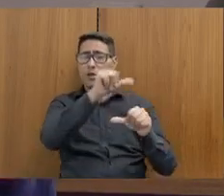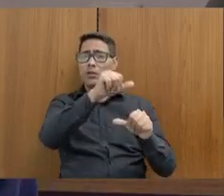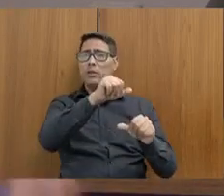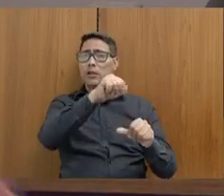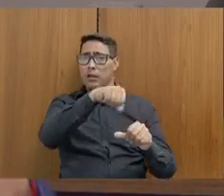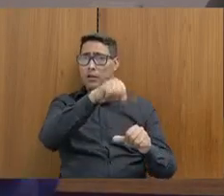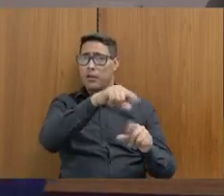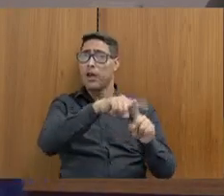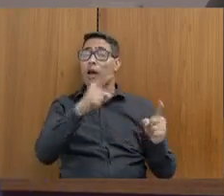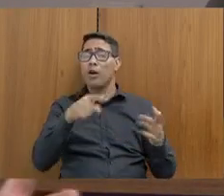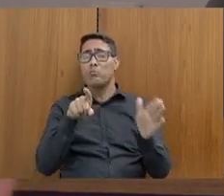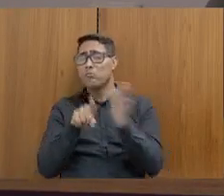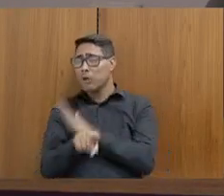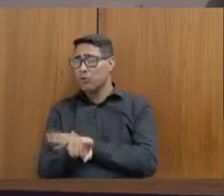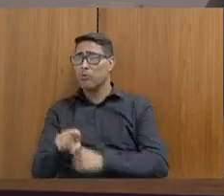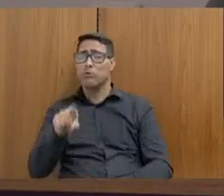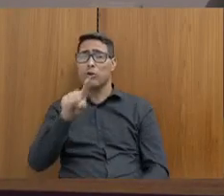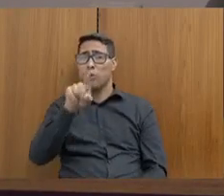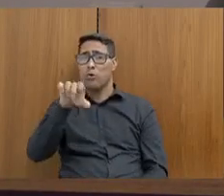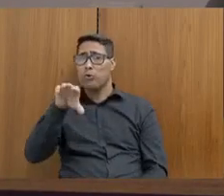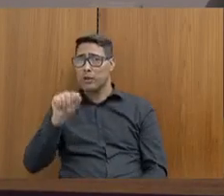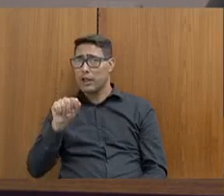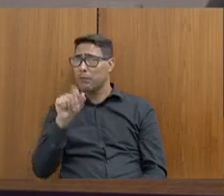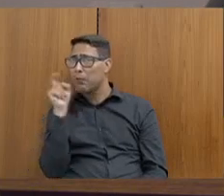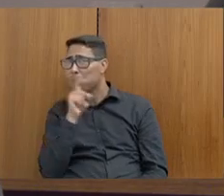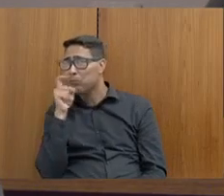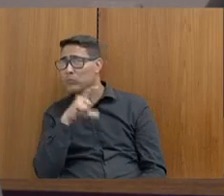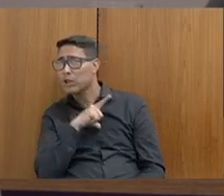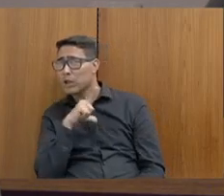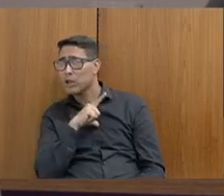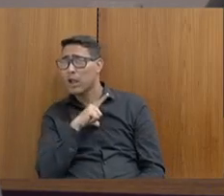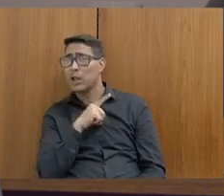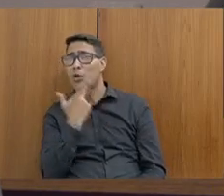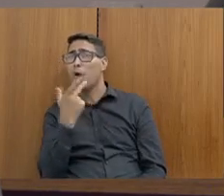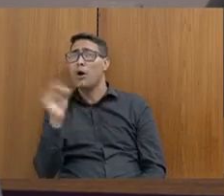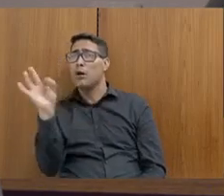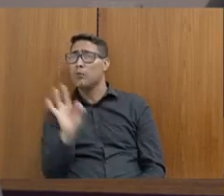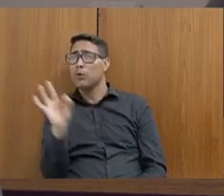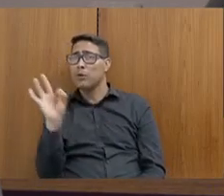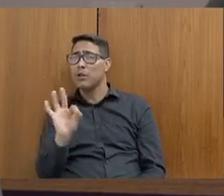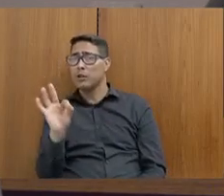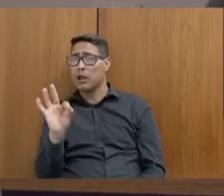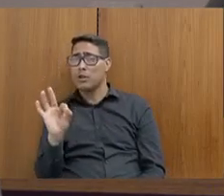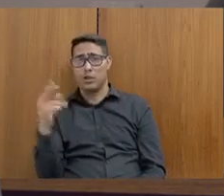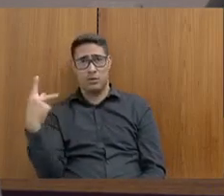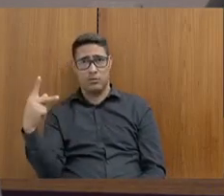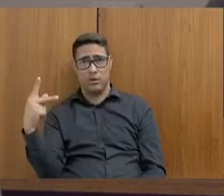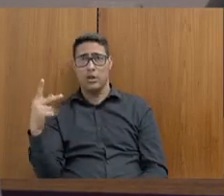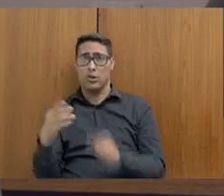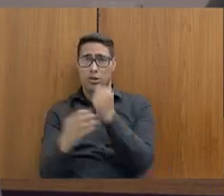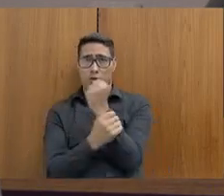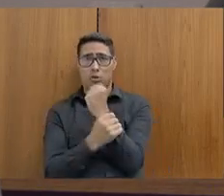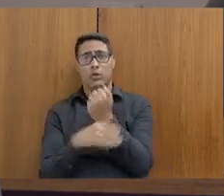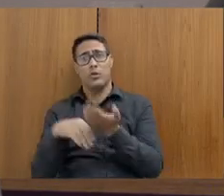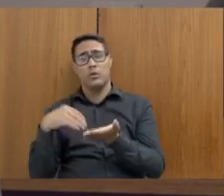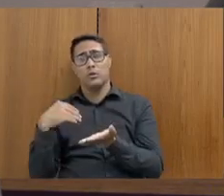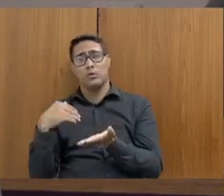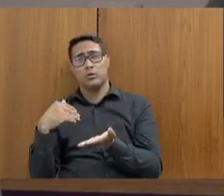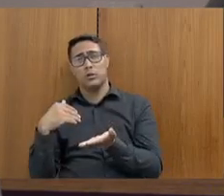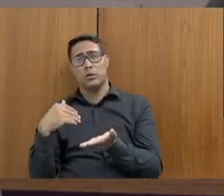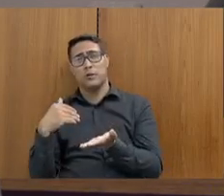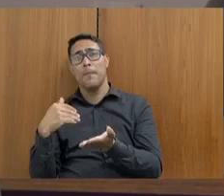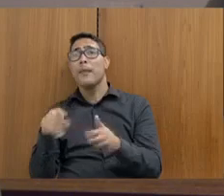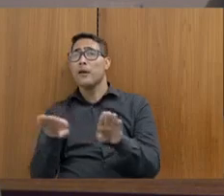reais de reajuste dos servidores da segurança pública? A segunda pergunta se refere às questões de assédio sexual